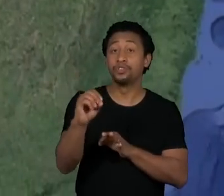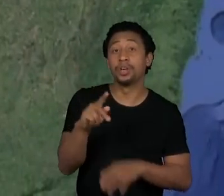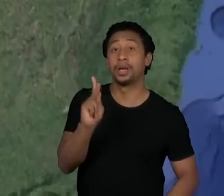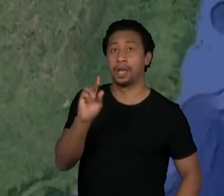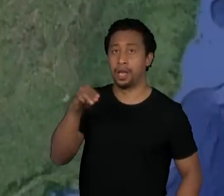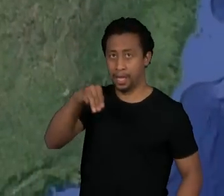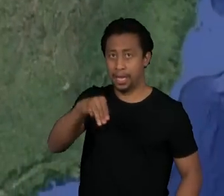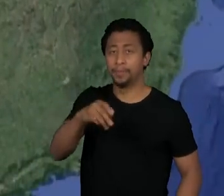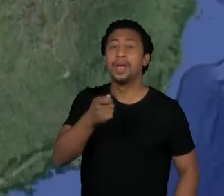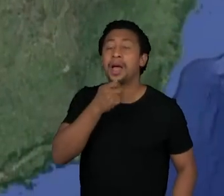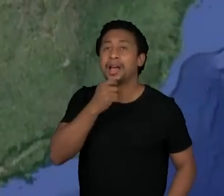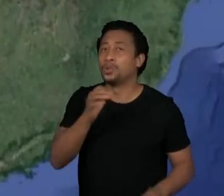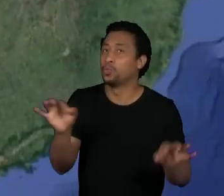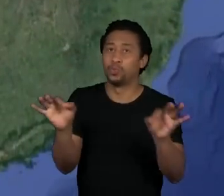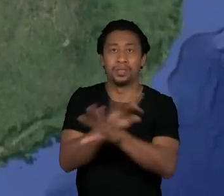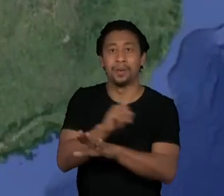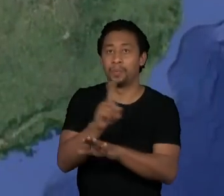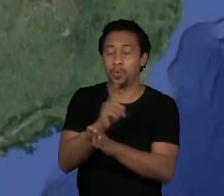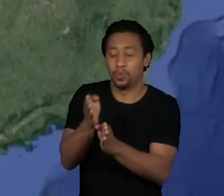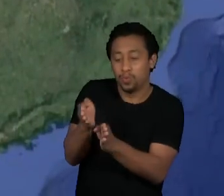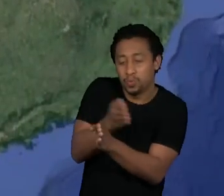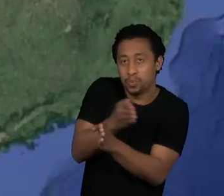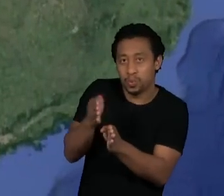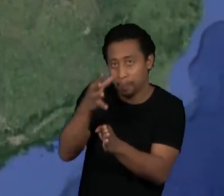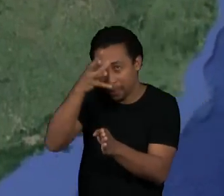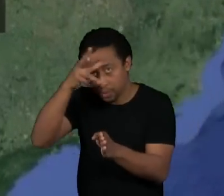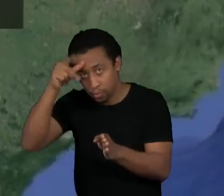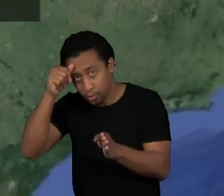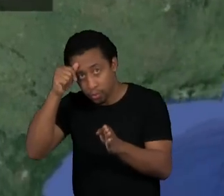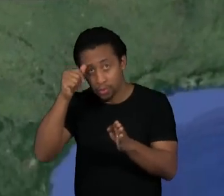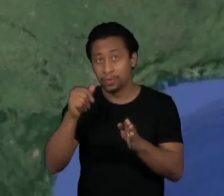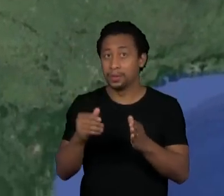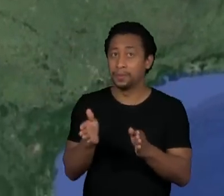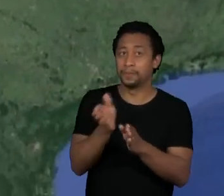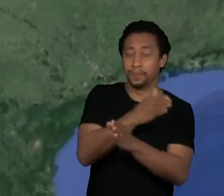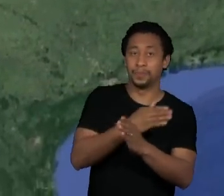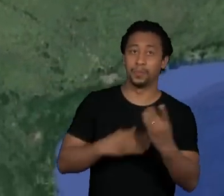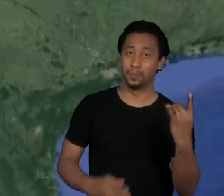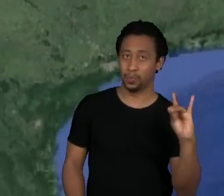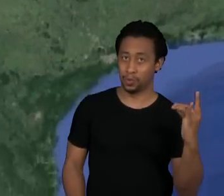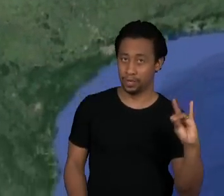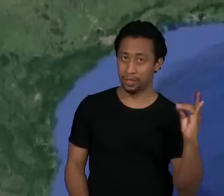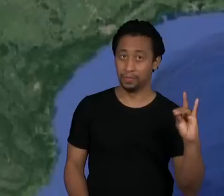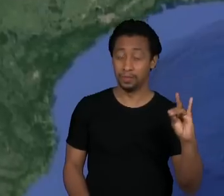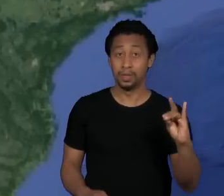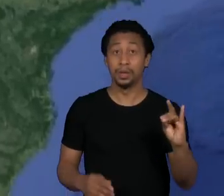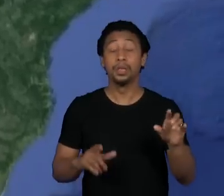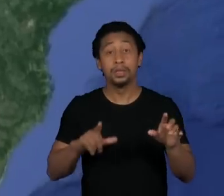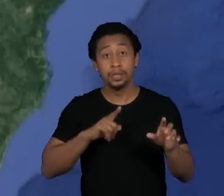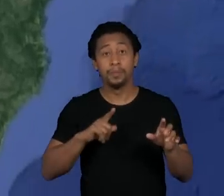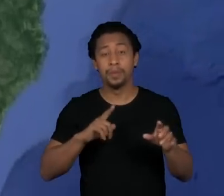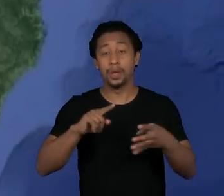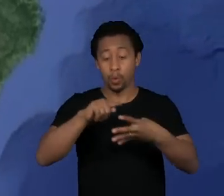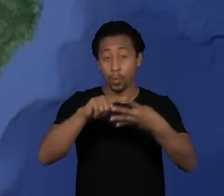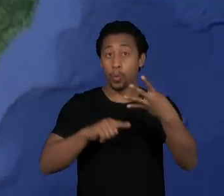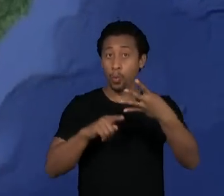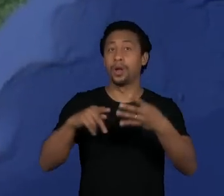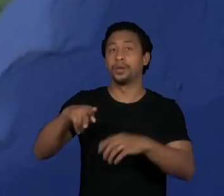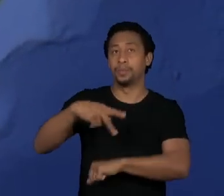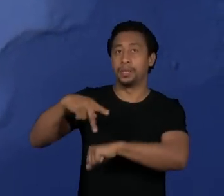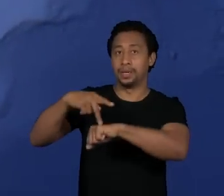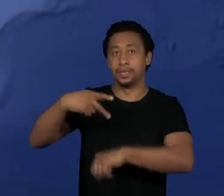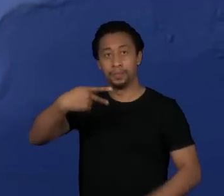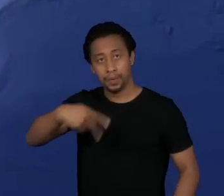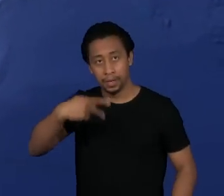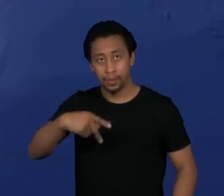pantaneiro, entre Cáceres, no Mato Grosso, e Corumbá, no Mato Grosso do Sul. Ela corta outros quatro países, além do